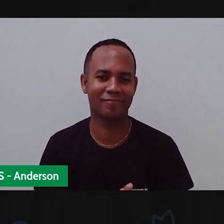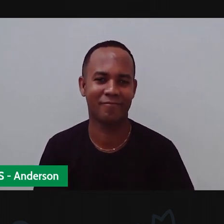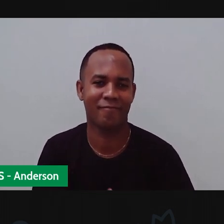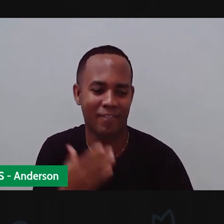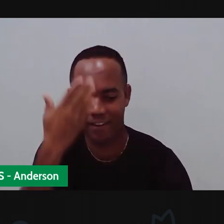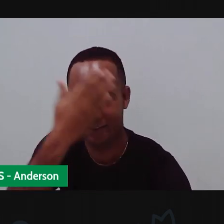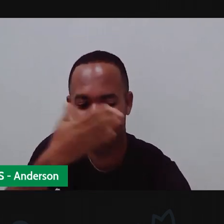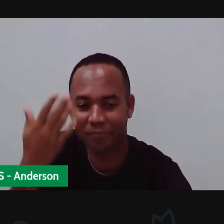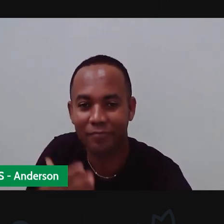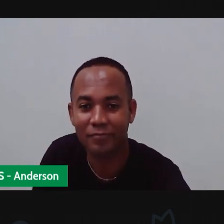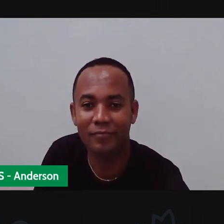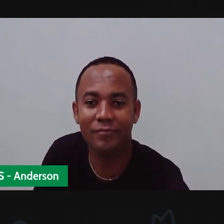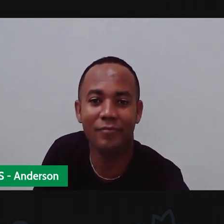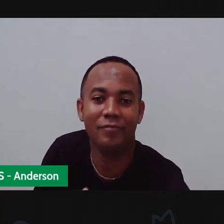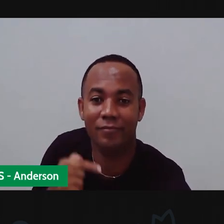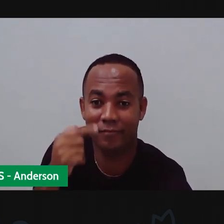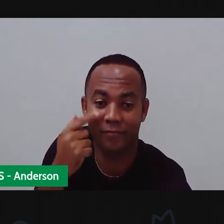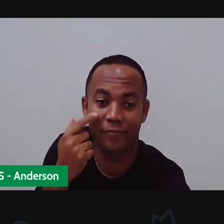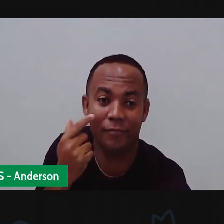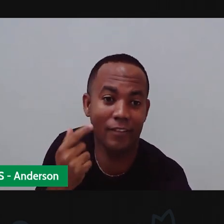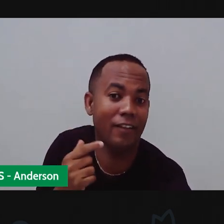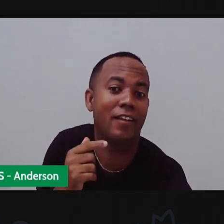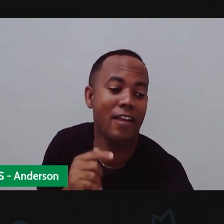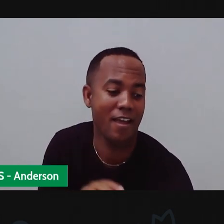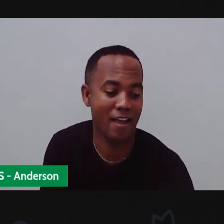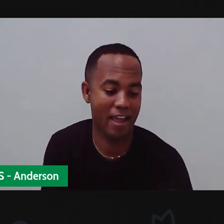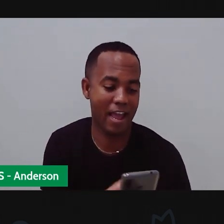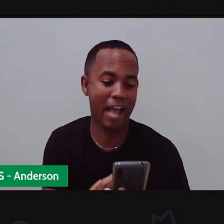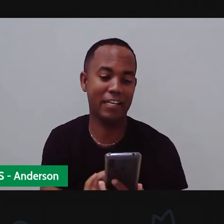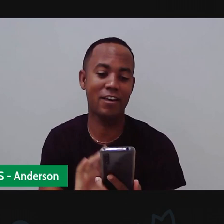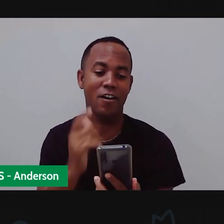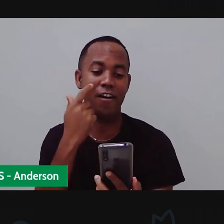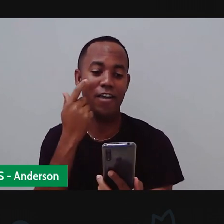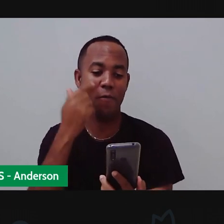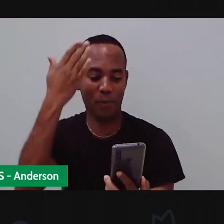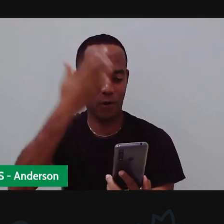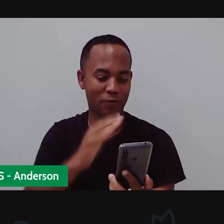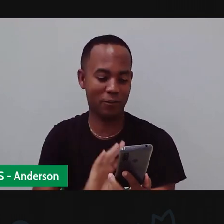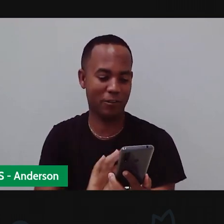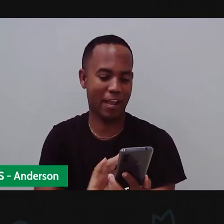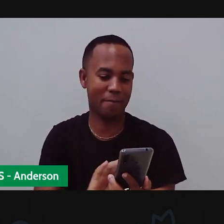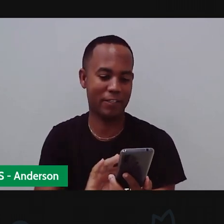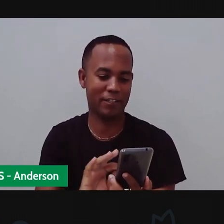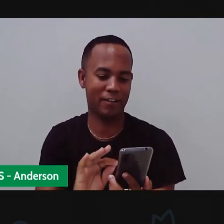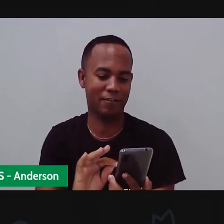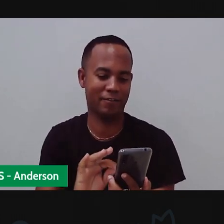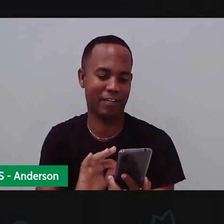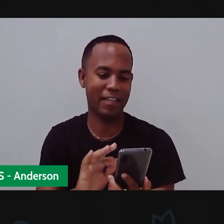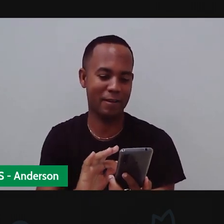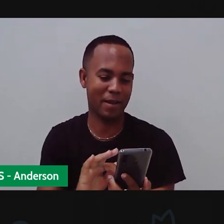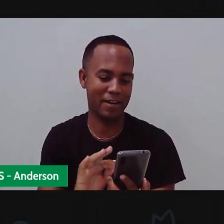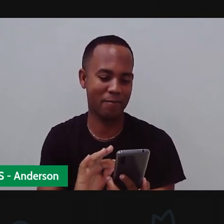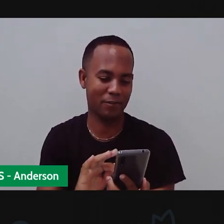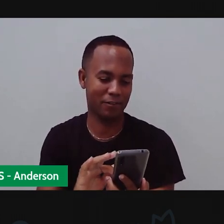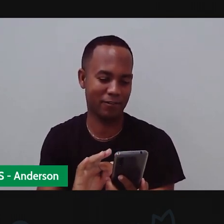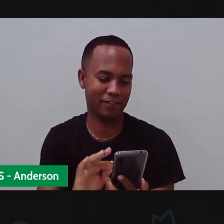porque a aula é no celular, é no computador, né? Aqui, ó, eu próprio tava mexendo.